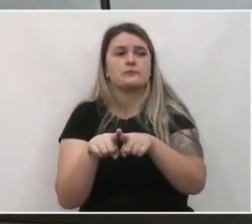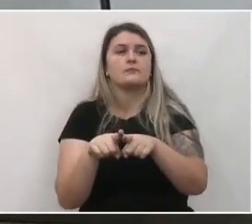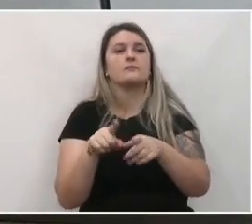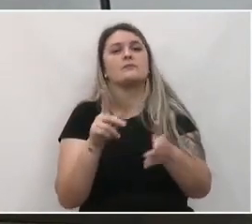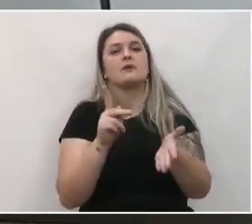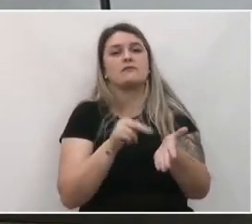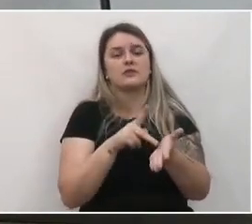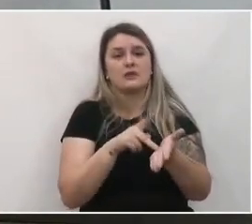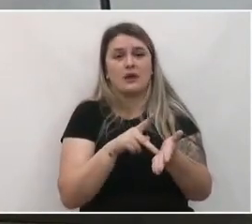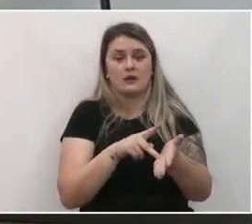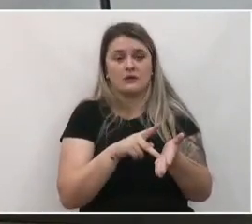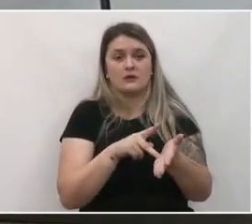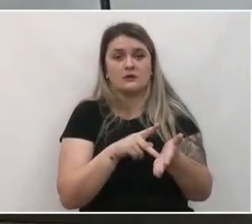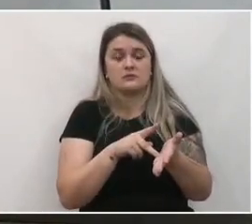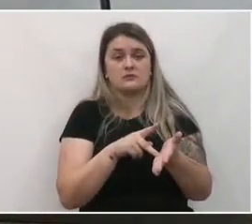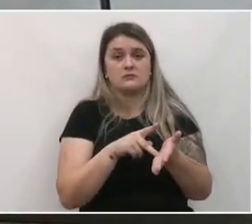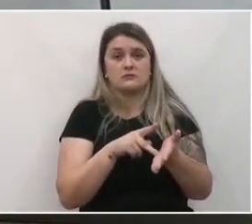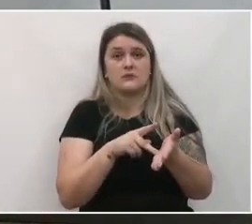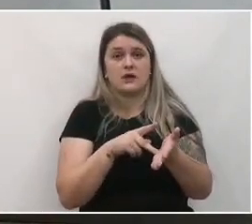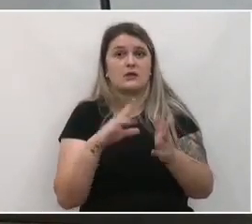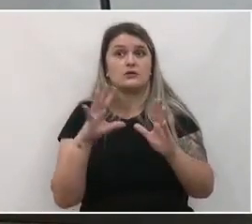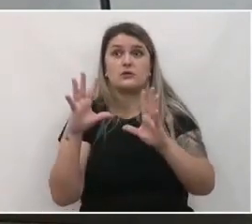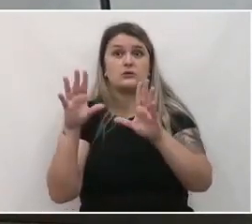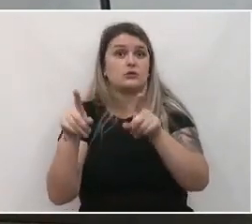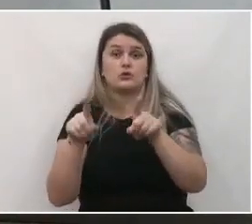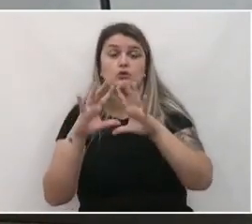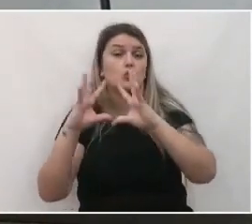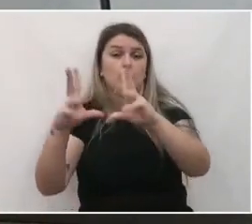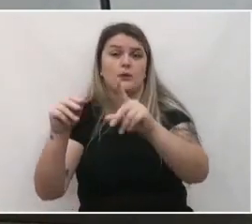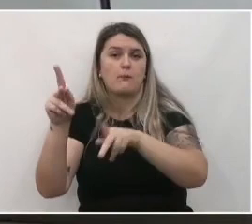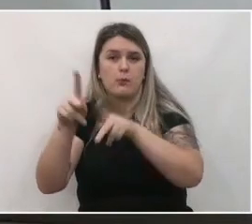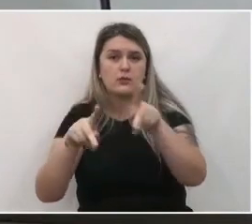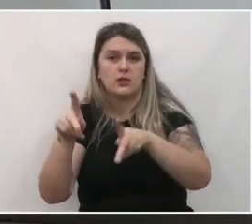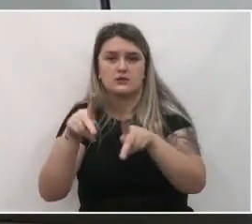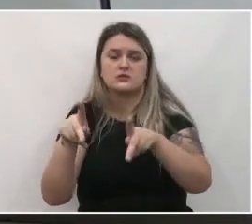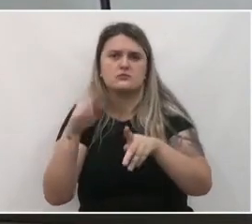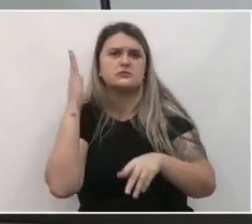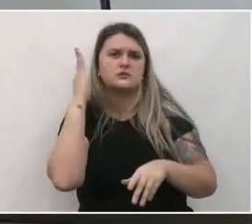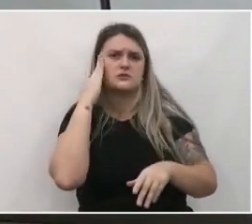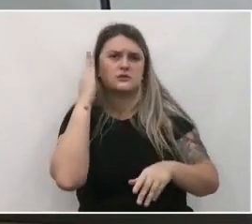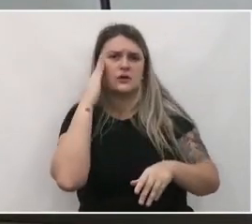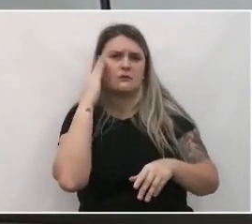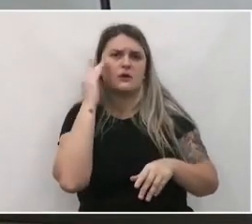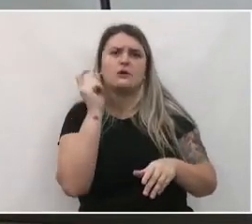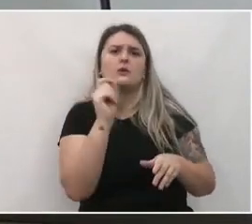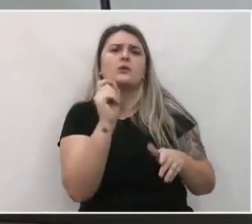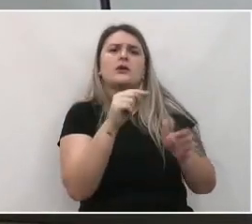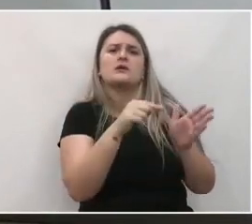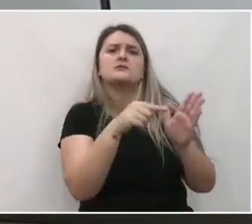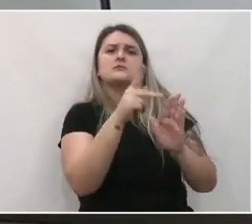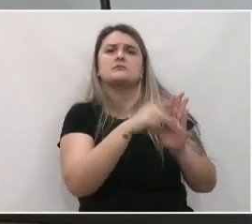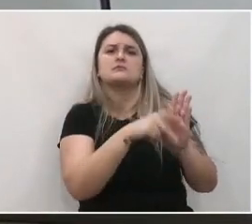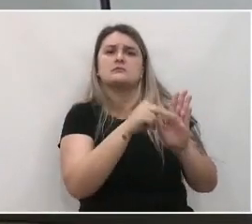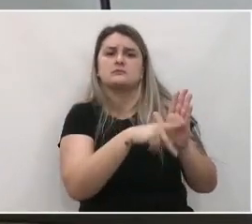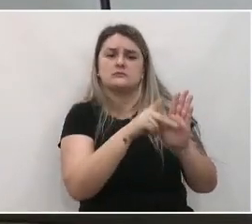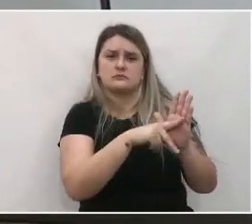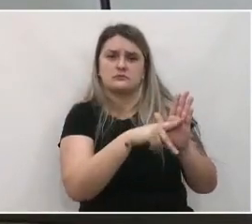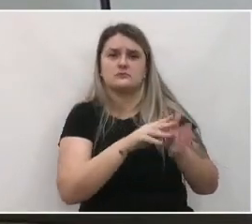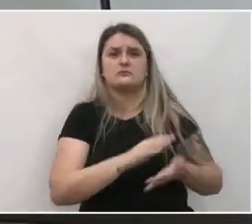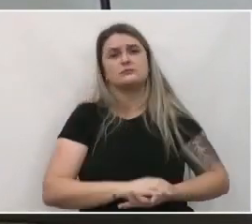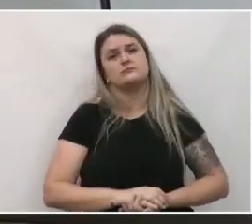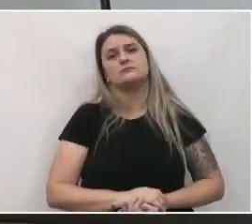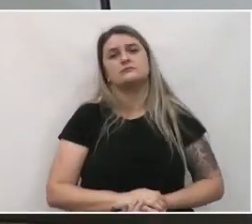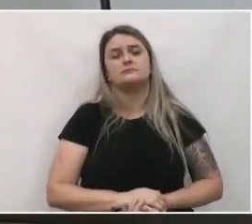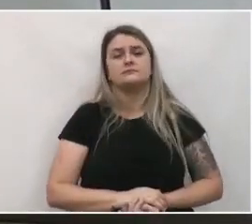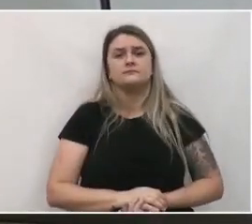atual e a população atual do município também se aproprie do planejamento da cidade.